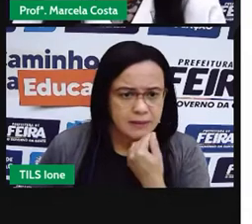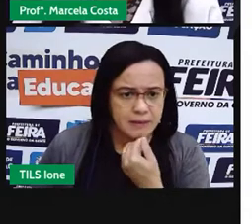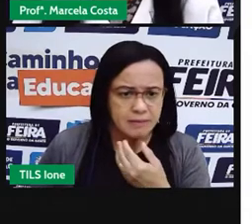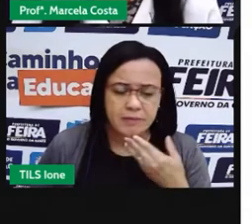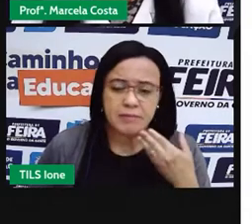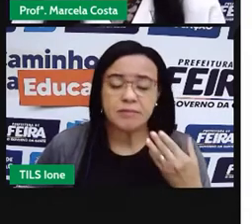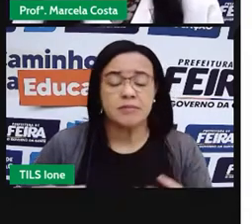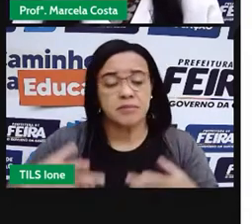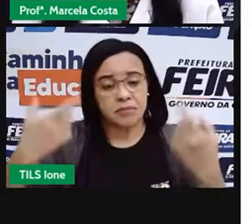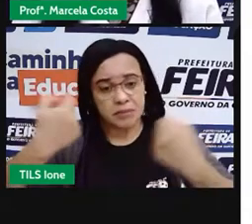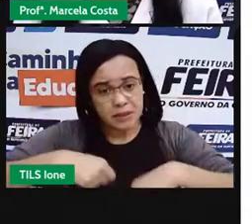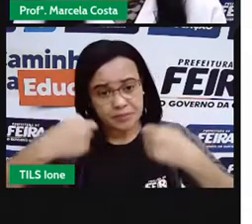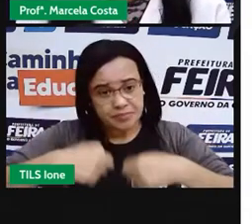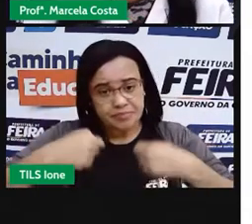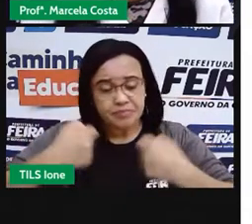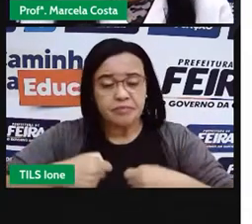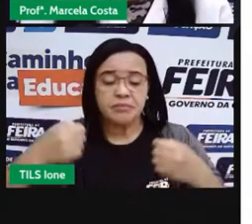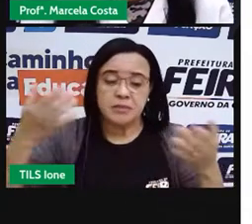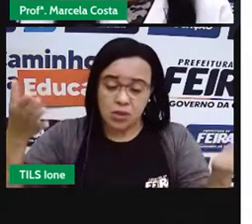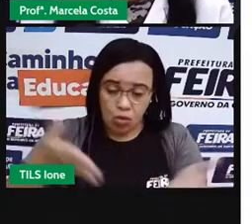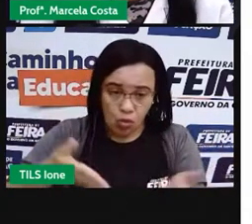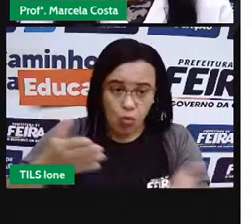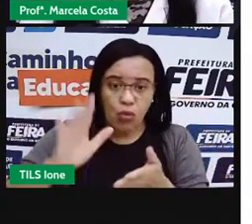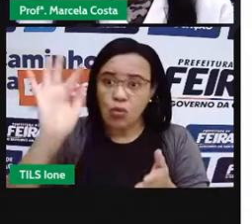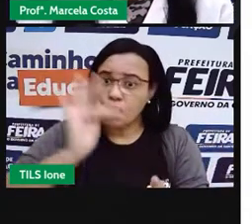necessidades que a gente atende hoje.